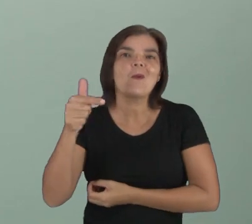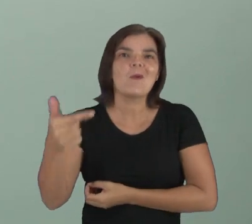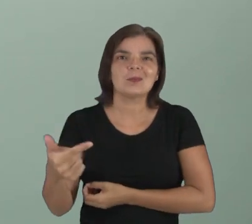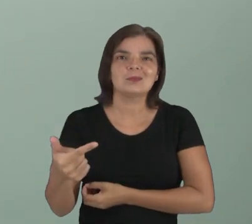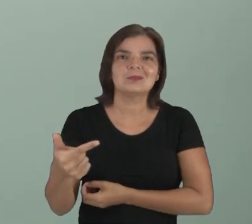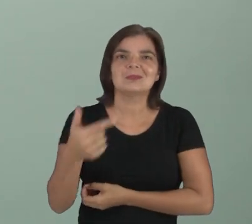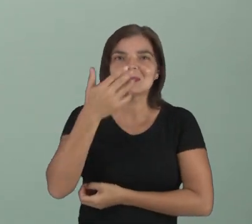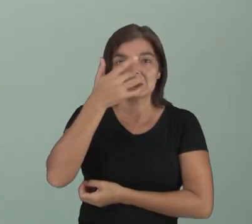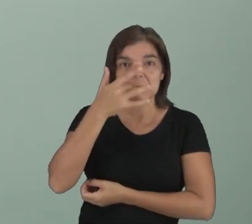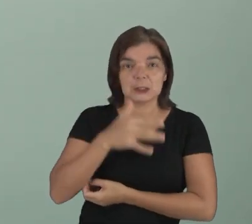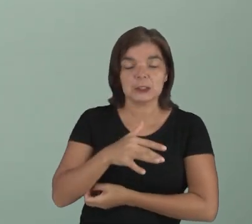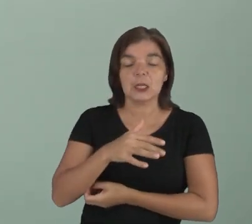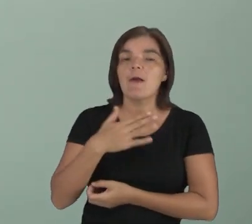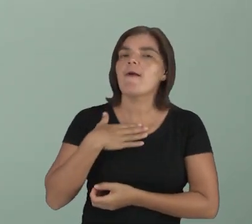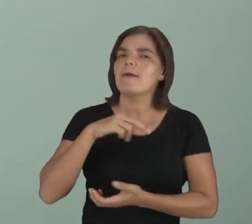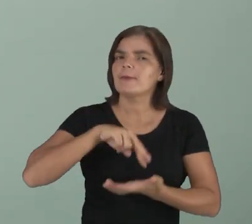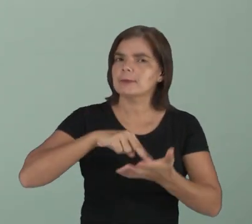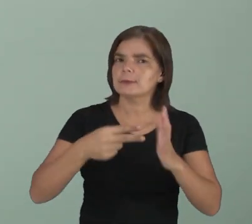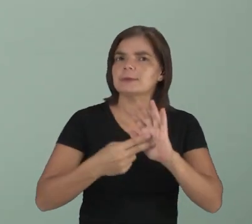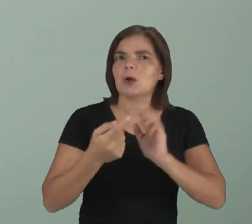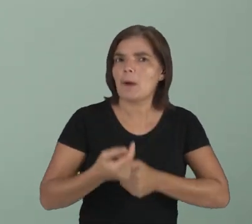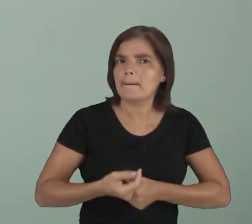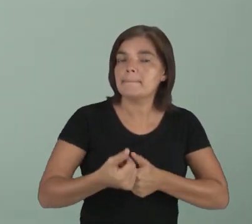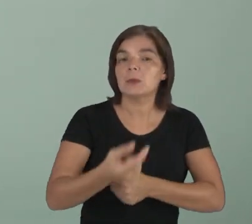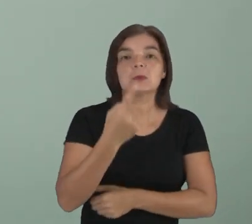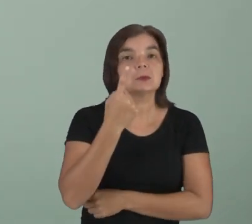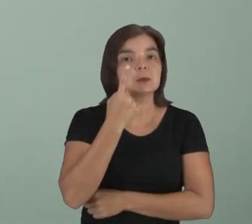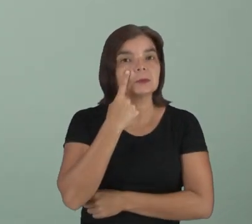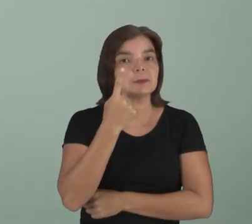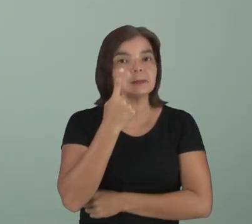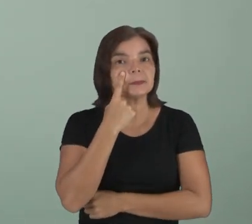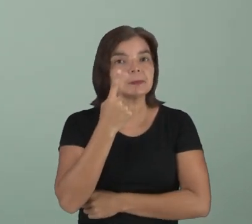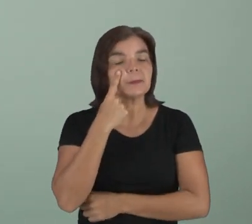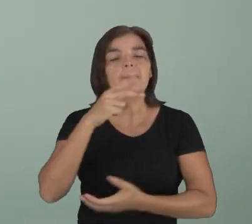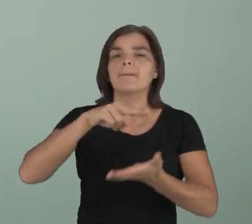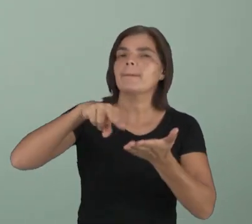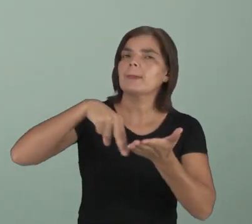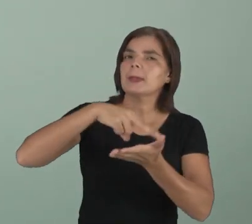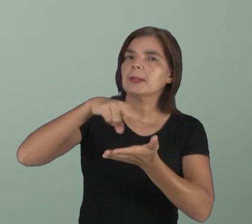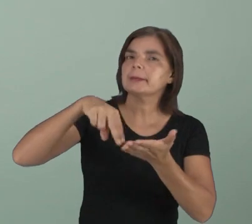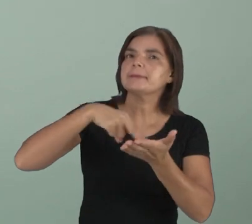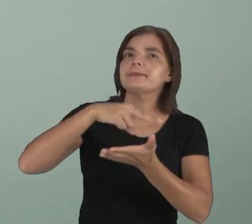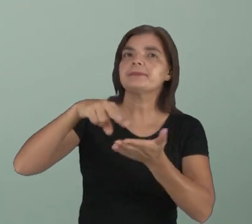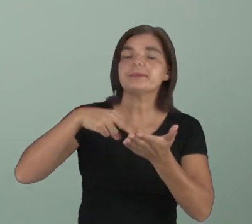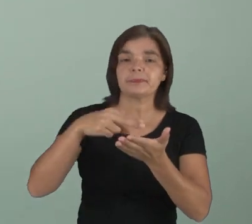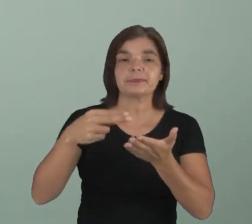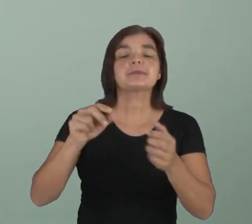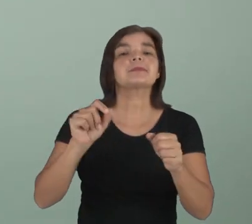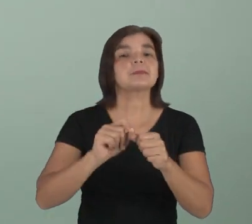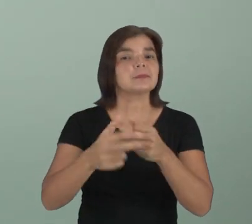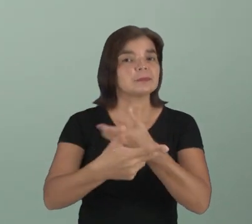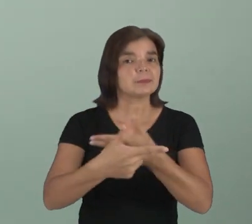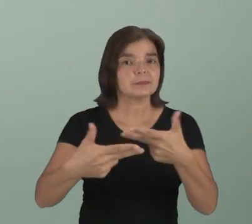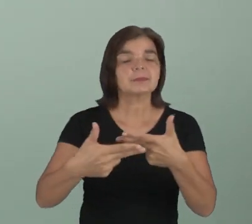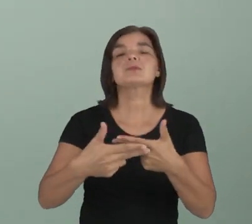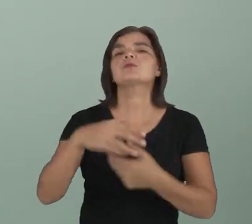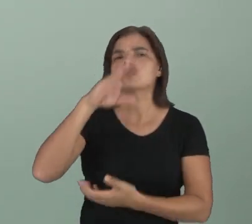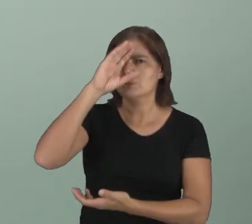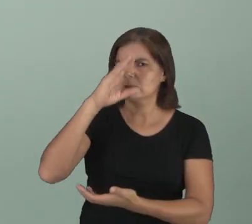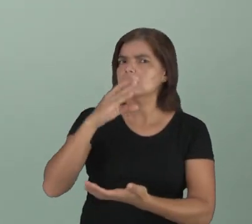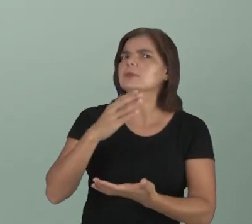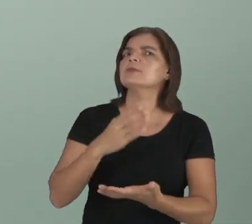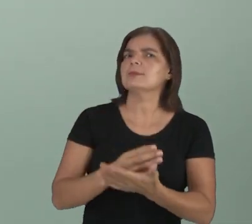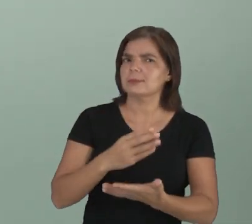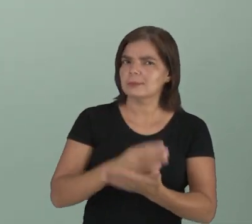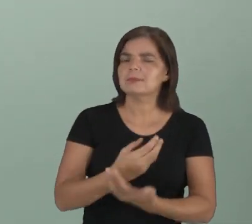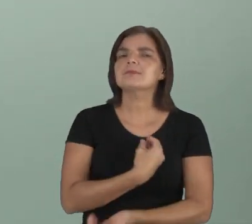crianças, ele nos dá uma pista aí. E veja que ela dança, né? Ela faz muitas coisas. Eu creio que